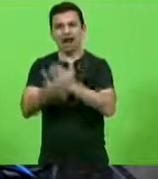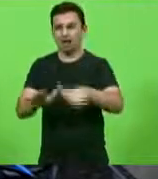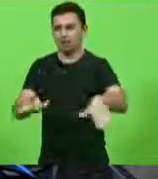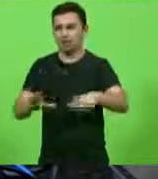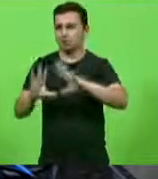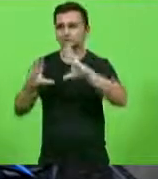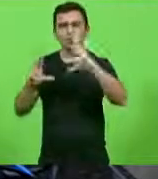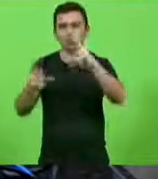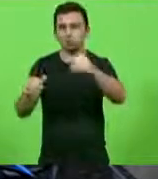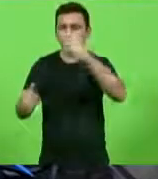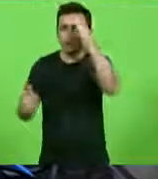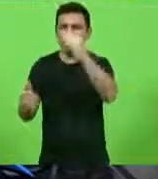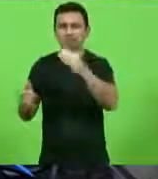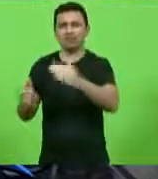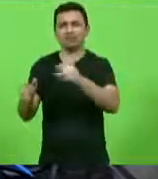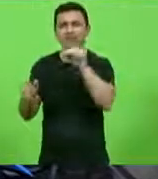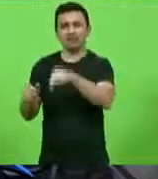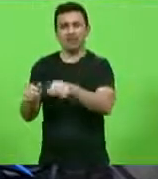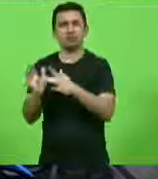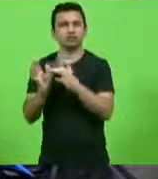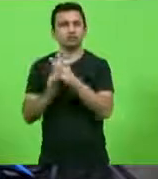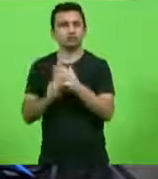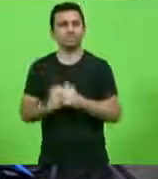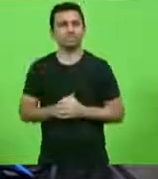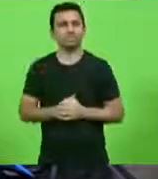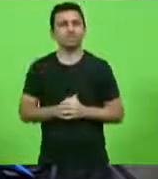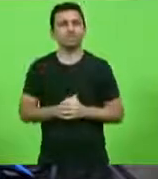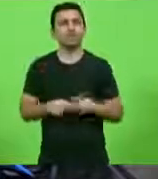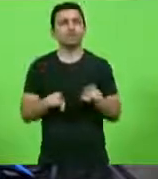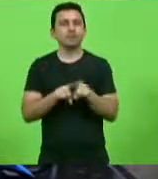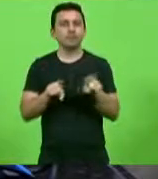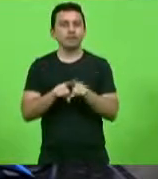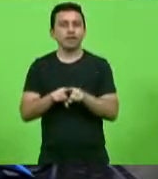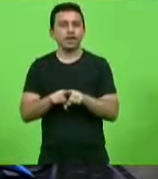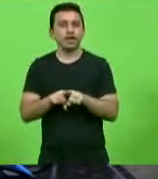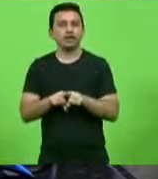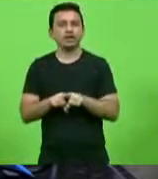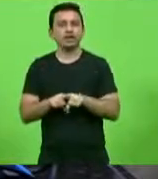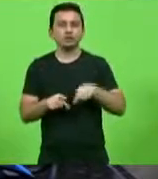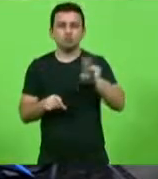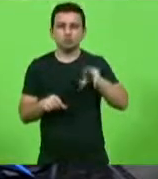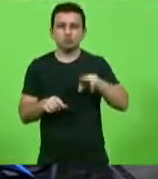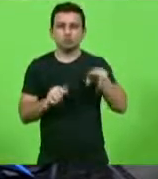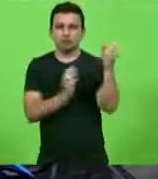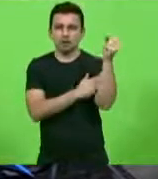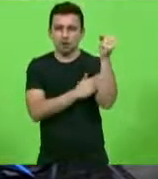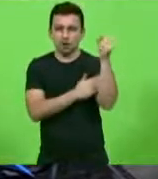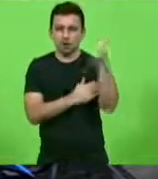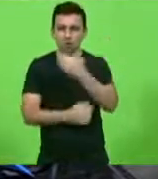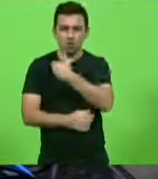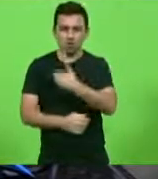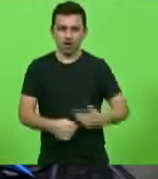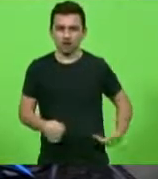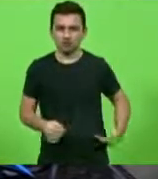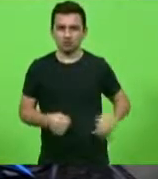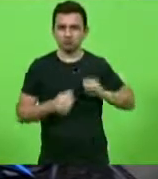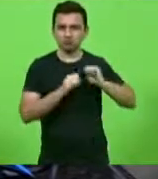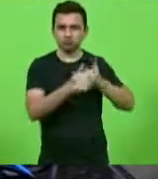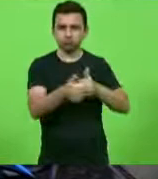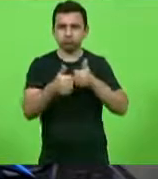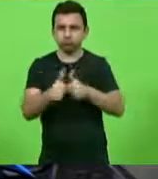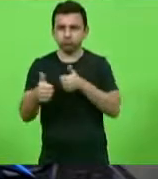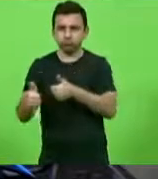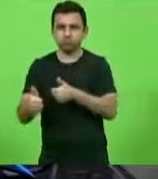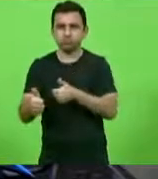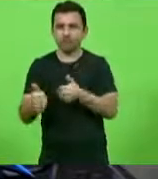da sociedade. Ou então, por que não, quando se foi utilizado a força do Estado para perseguir e